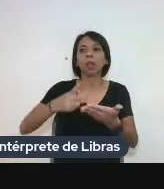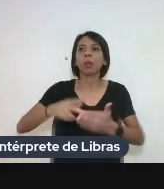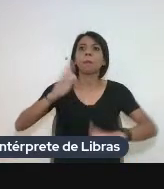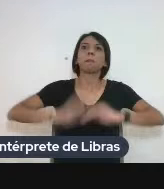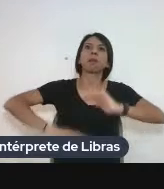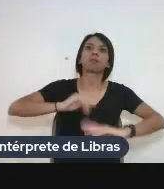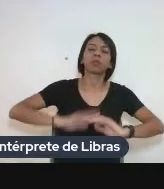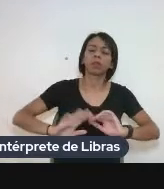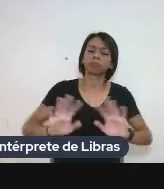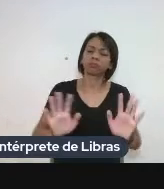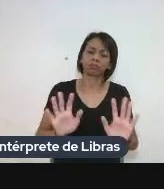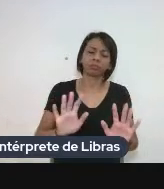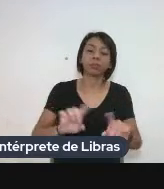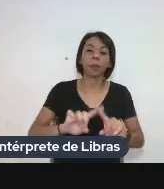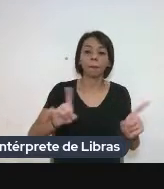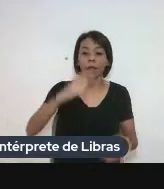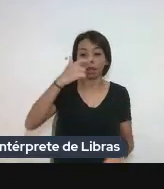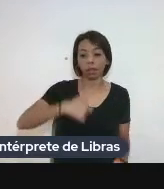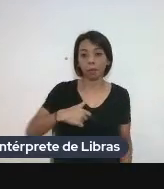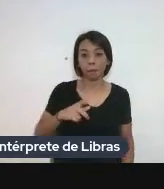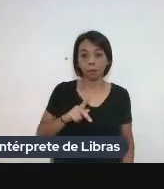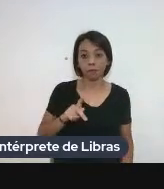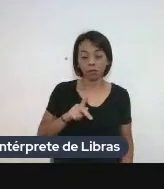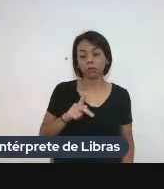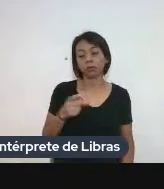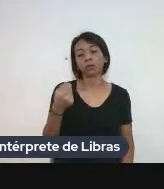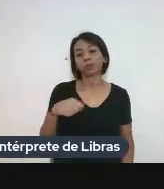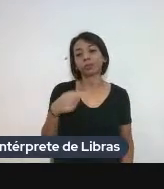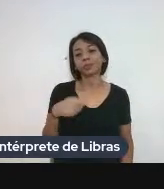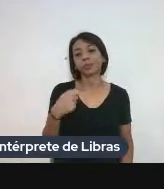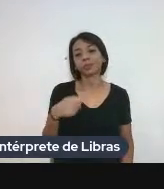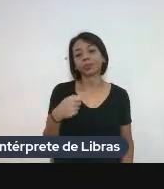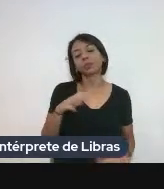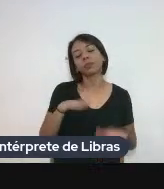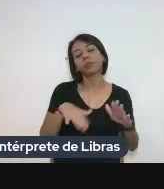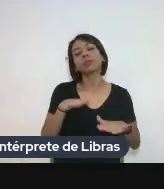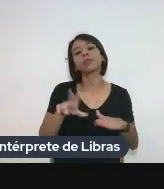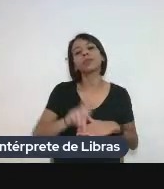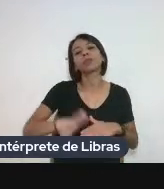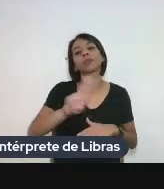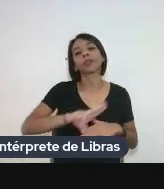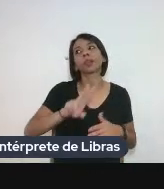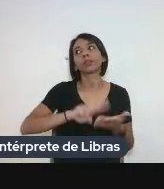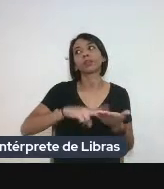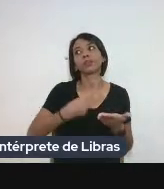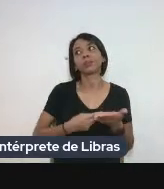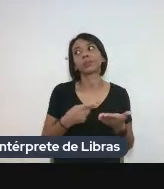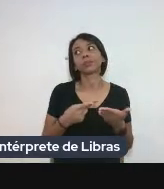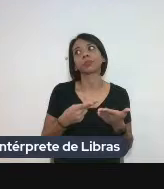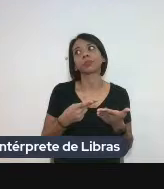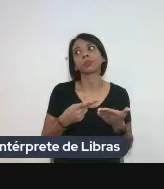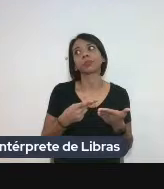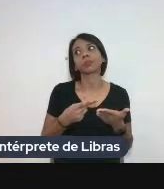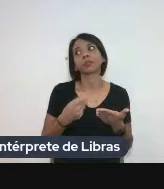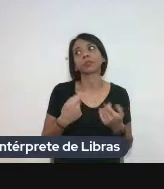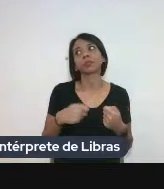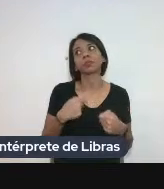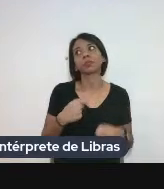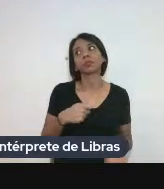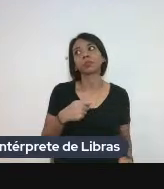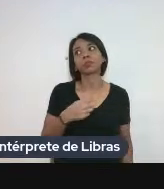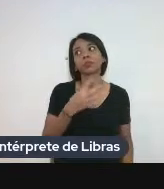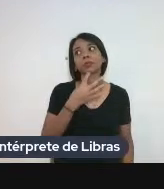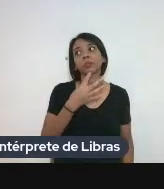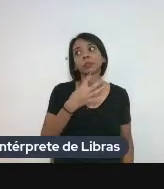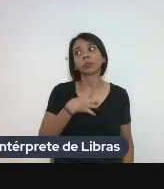mais, mas esse professor, ele precisa, a depender de como ele usa a tradução, ele precisa conhecer bem